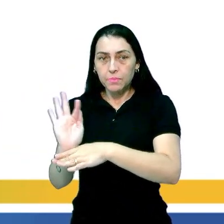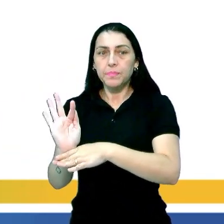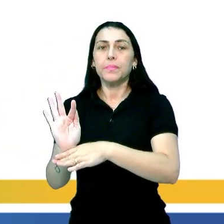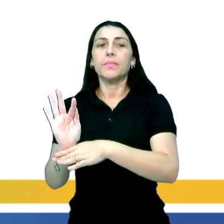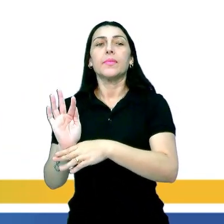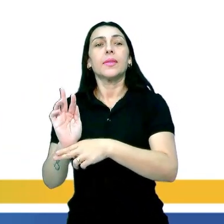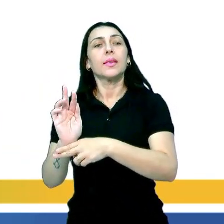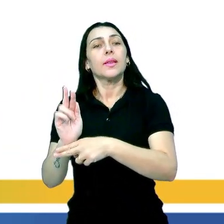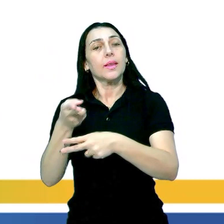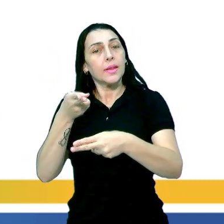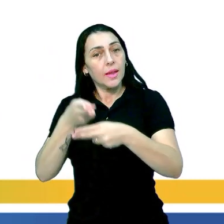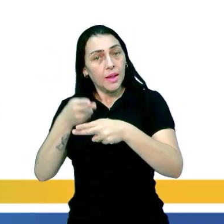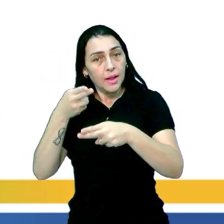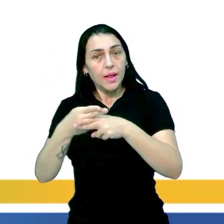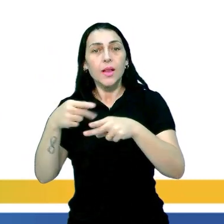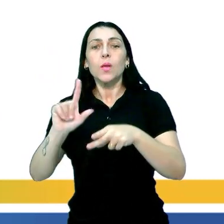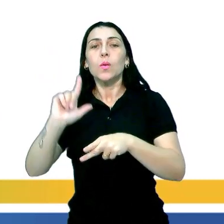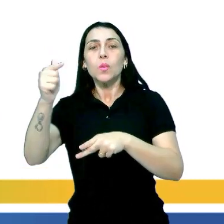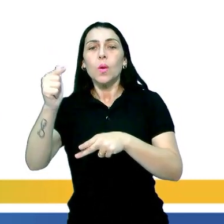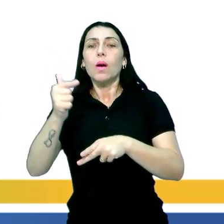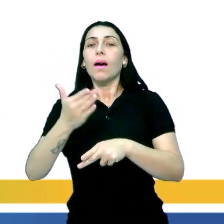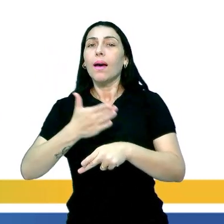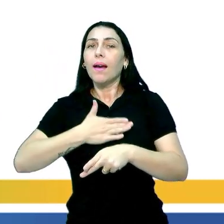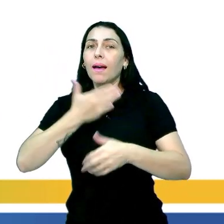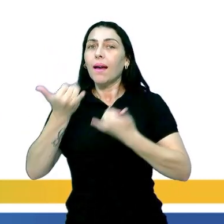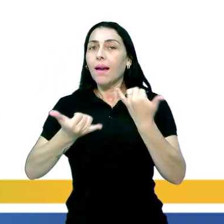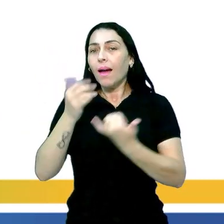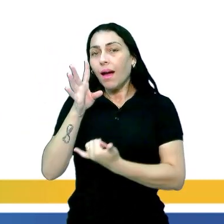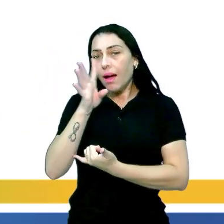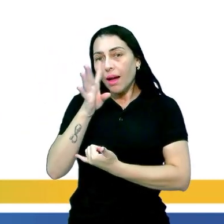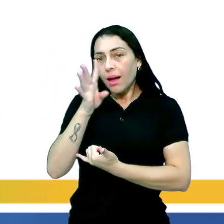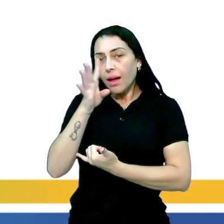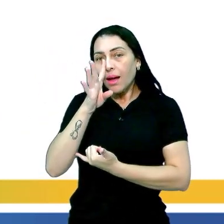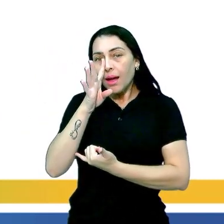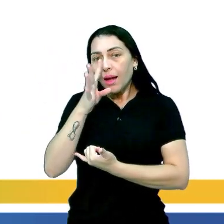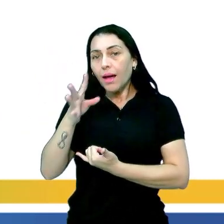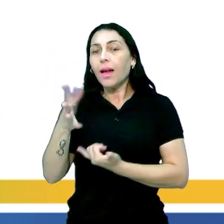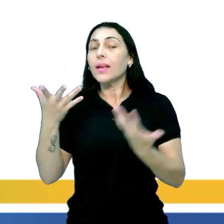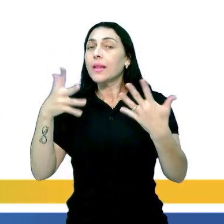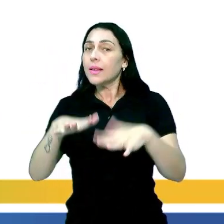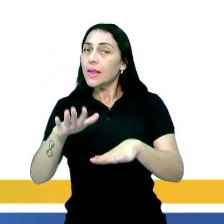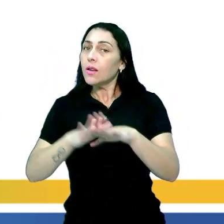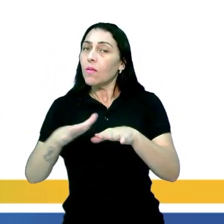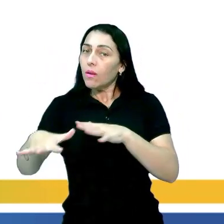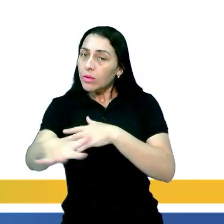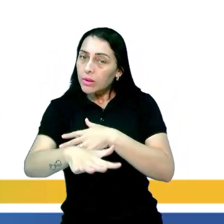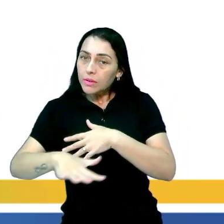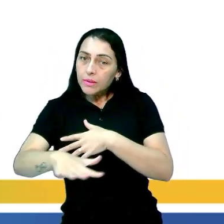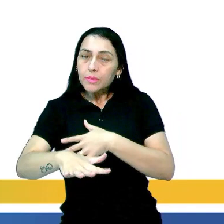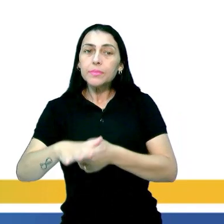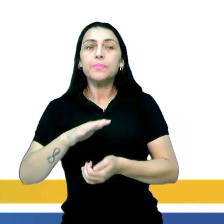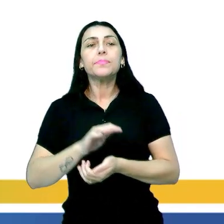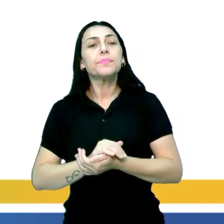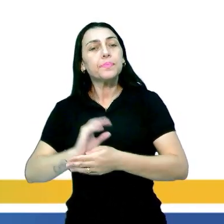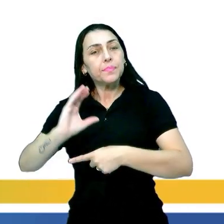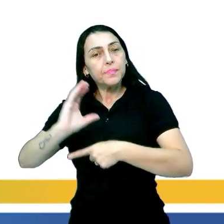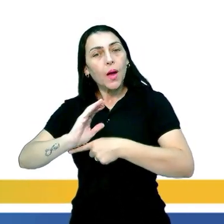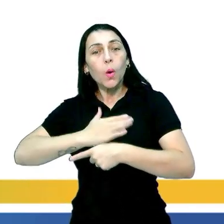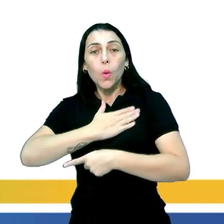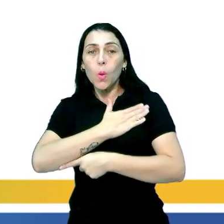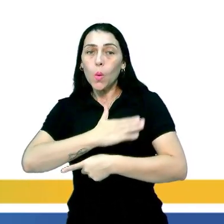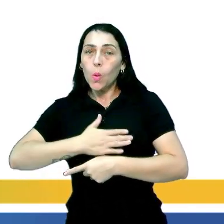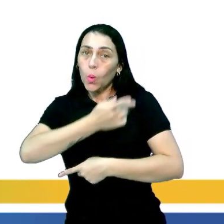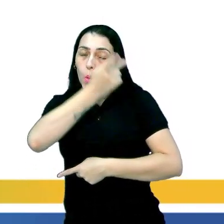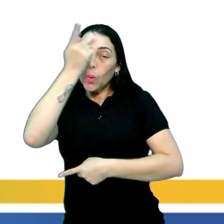filmes, seriados e outras formas de entretenimento acessível à massa. Letra